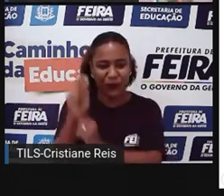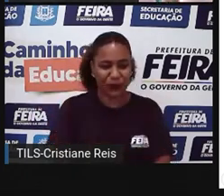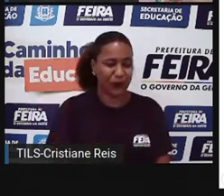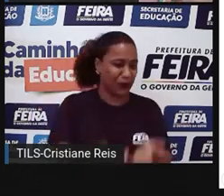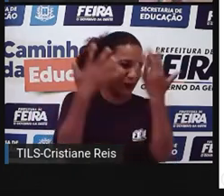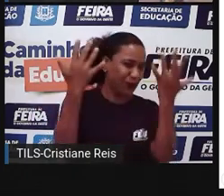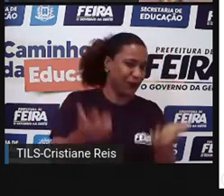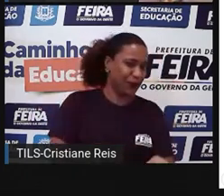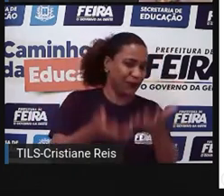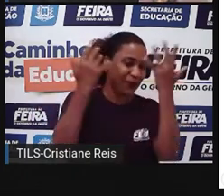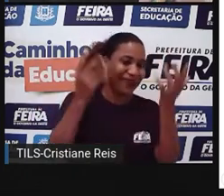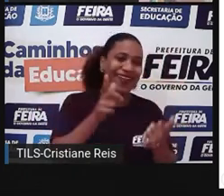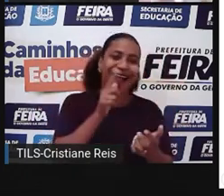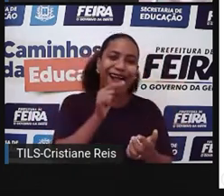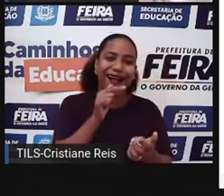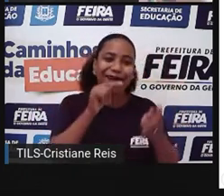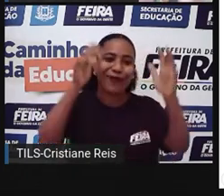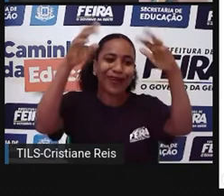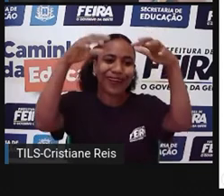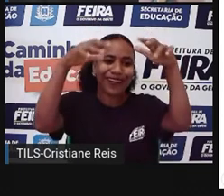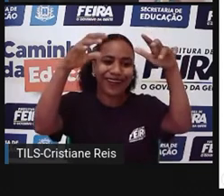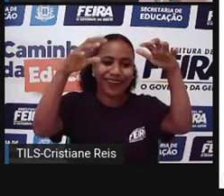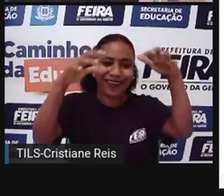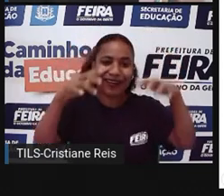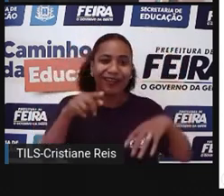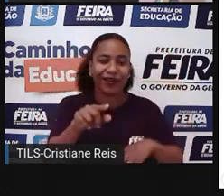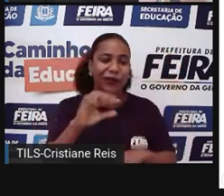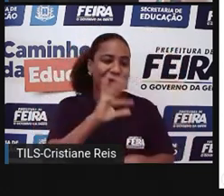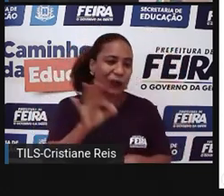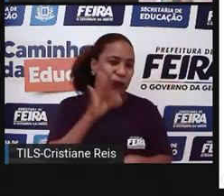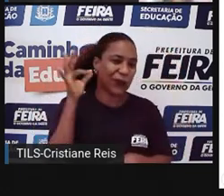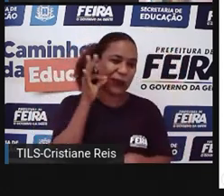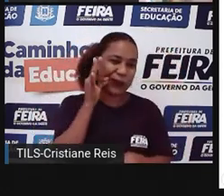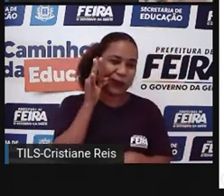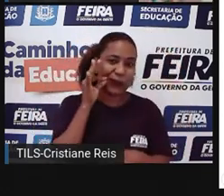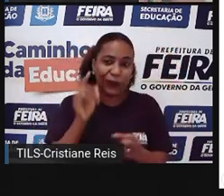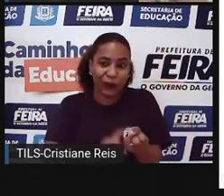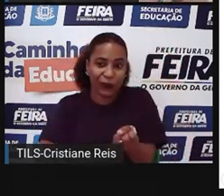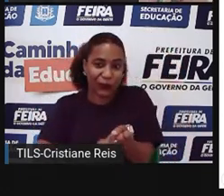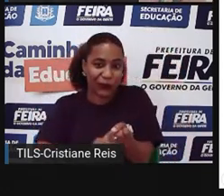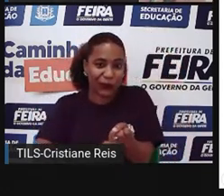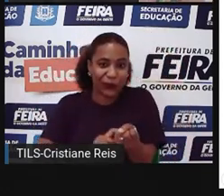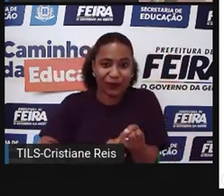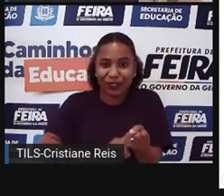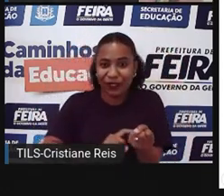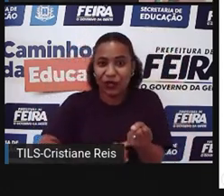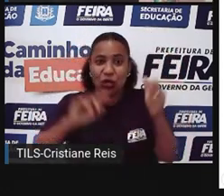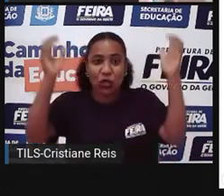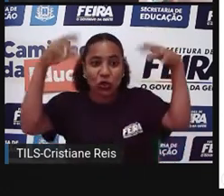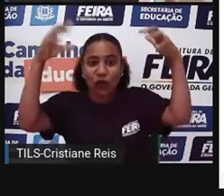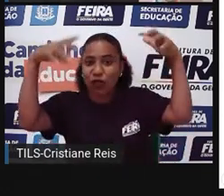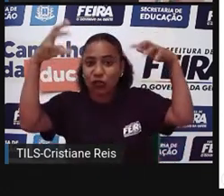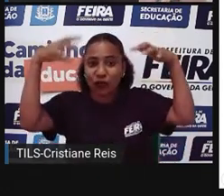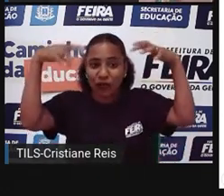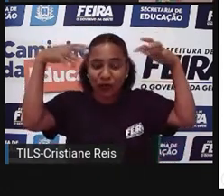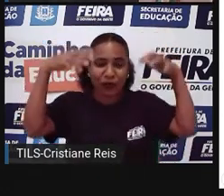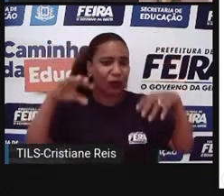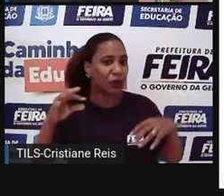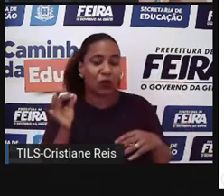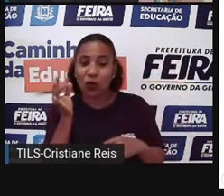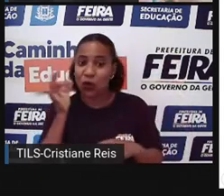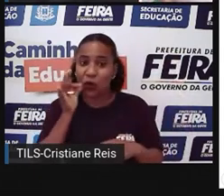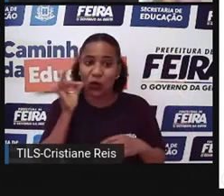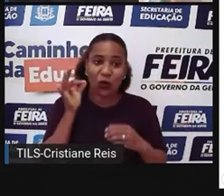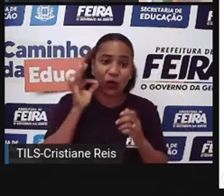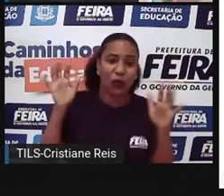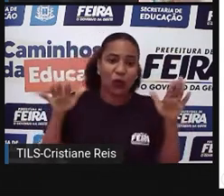perto da casa dos maribondos. E os maribondos eram bravos também. E aí começou chuva, chuva, ele gritou, olha a chuva. E aí os maribondos foram molhados,